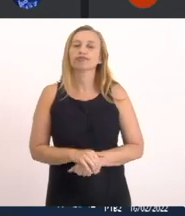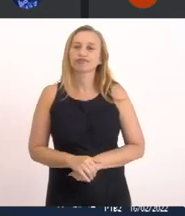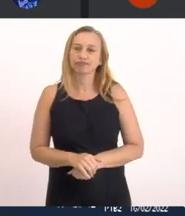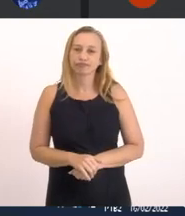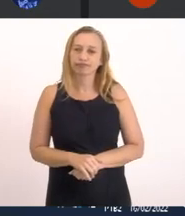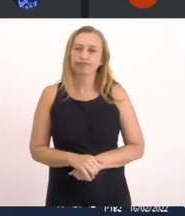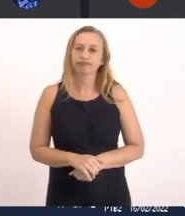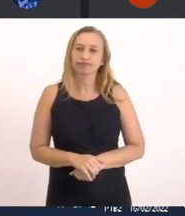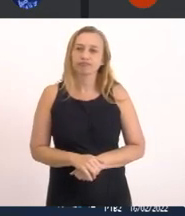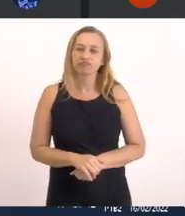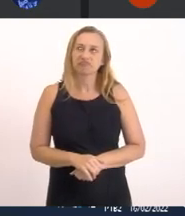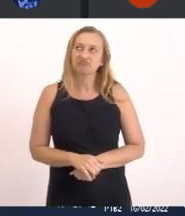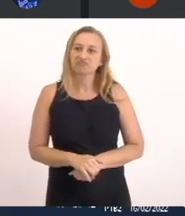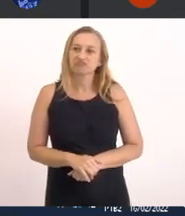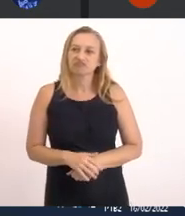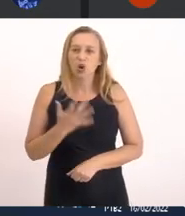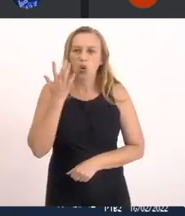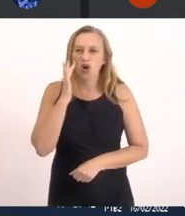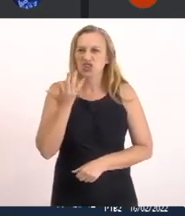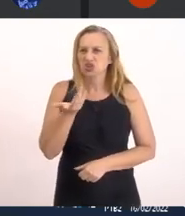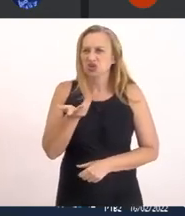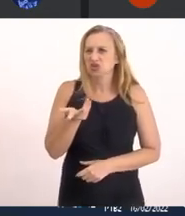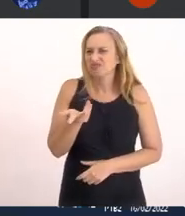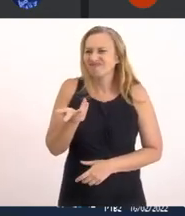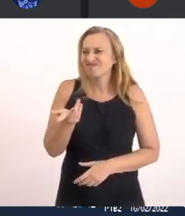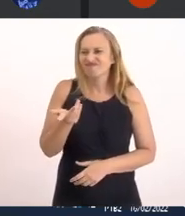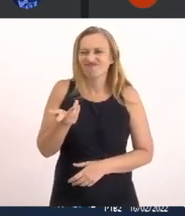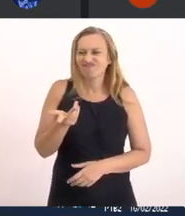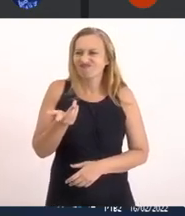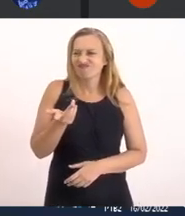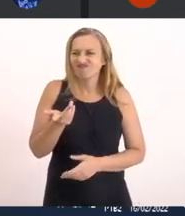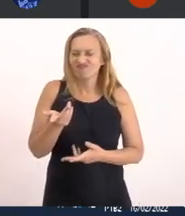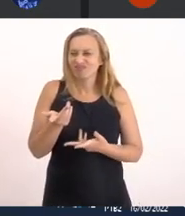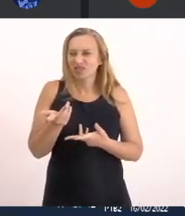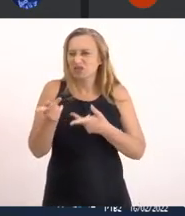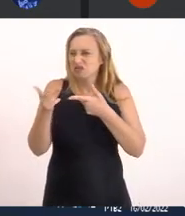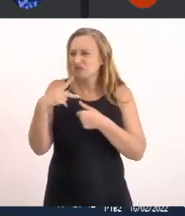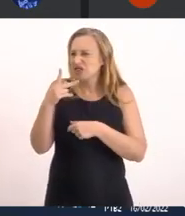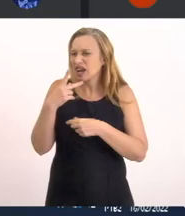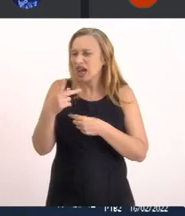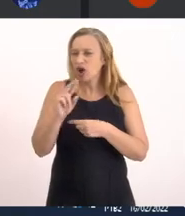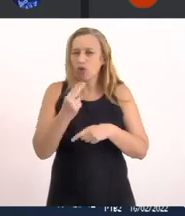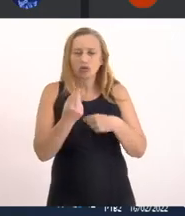Que acho que Não cabe aqui Comentar E nem discutir